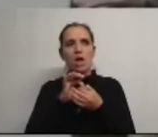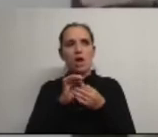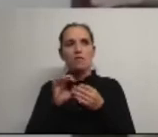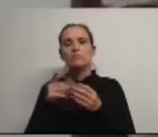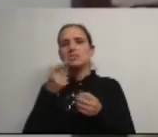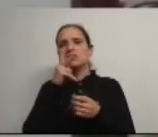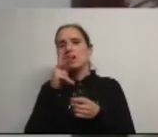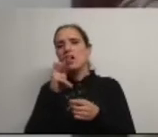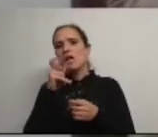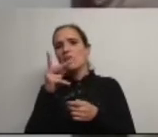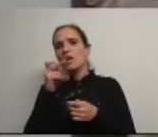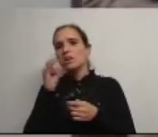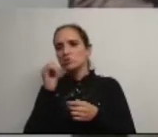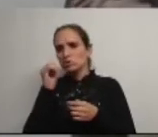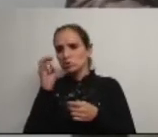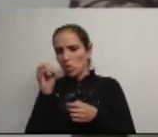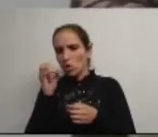Travassou e Osda Ribeira